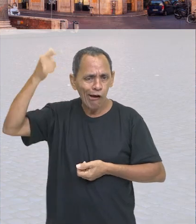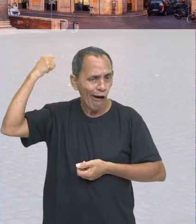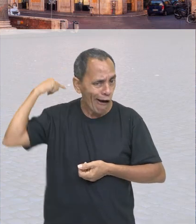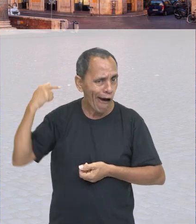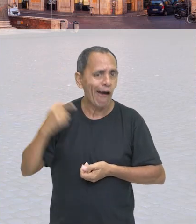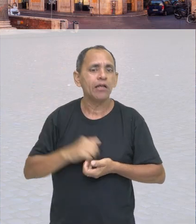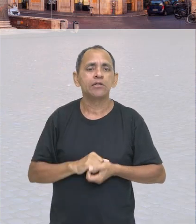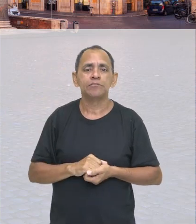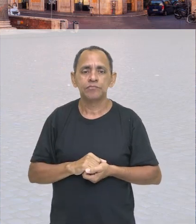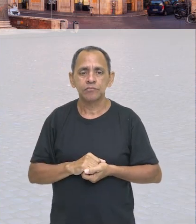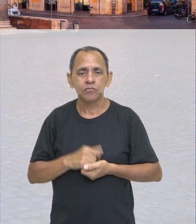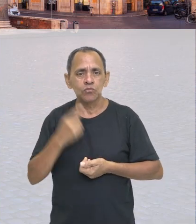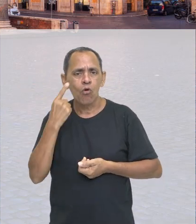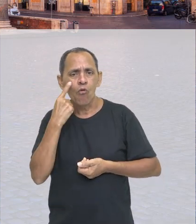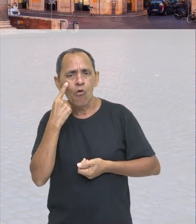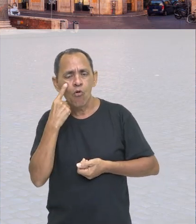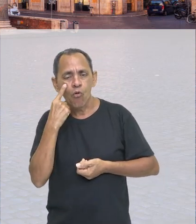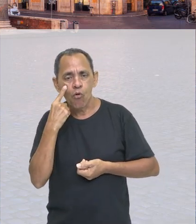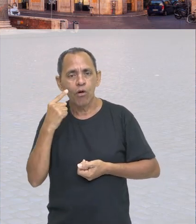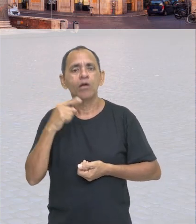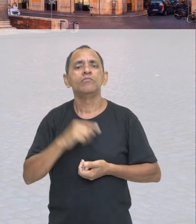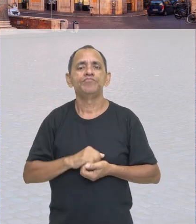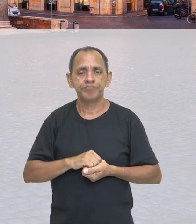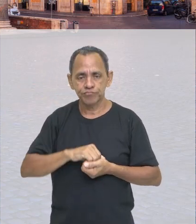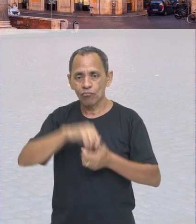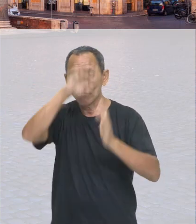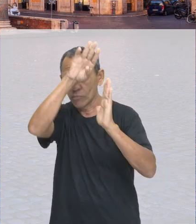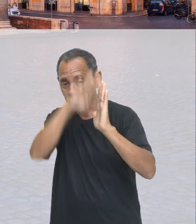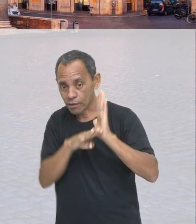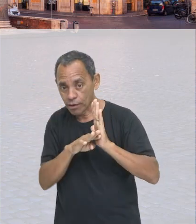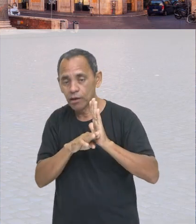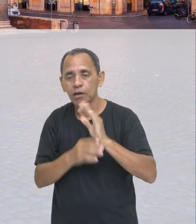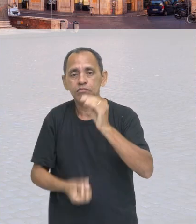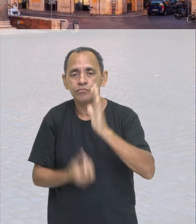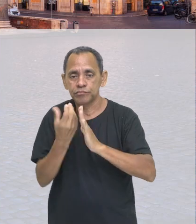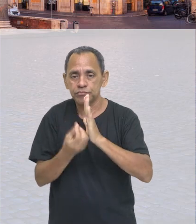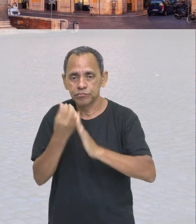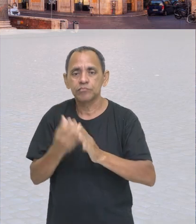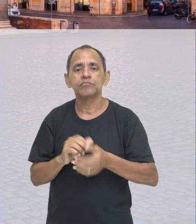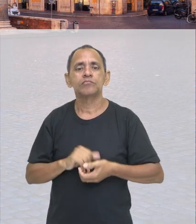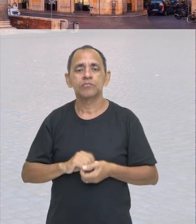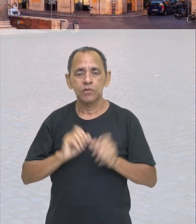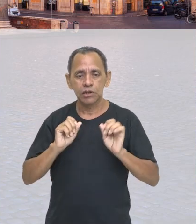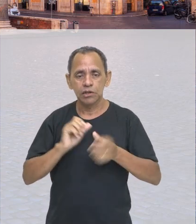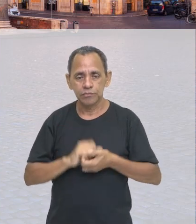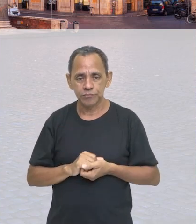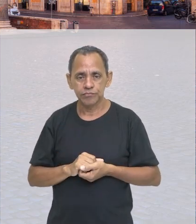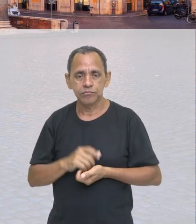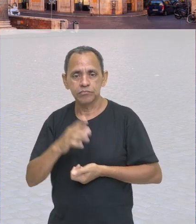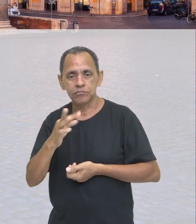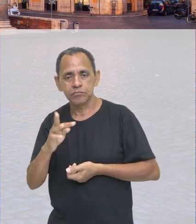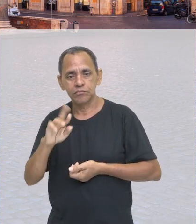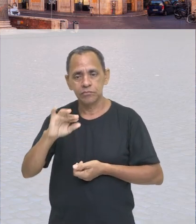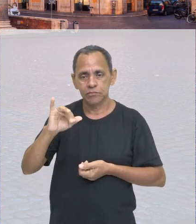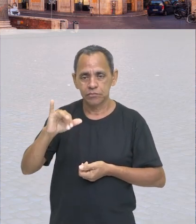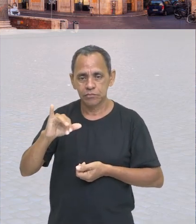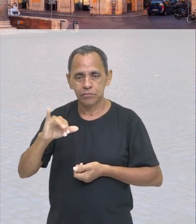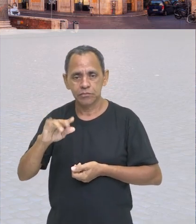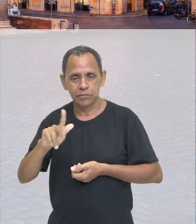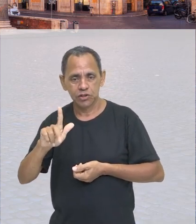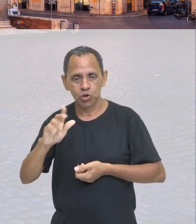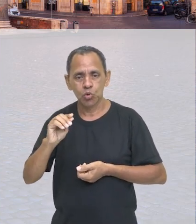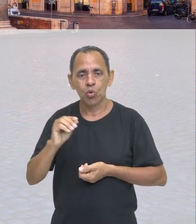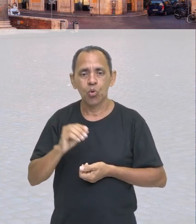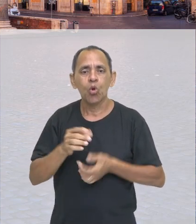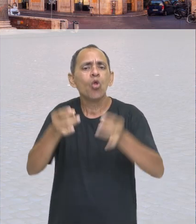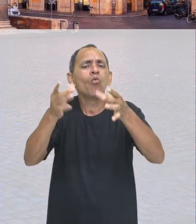agricultura que tem como principal base ali principalmente a produção de quê? Trigo. E no comércio? O que que eles compravam?